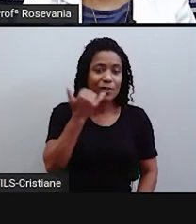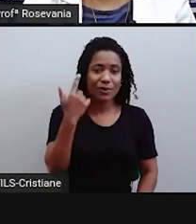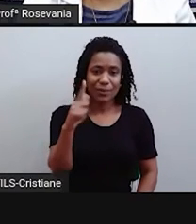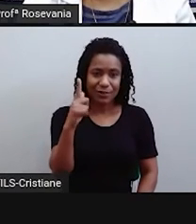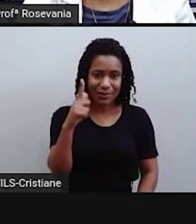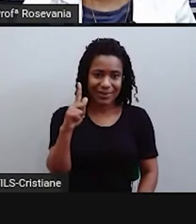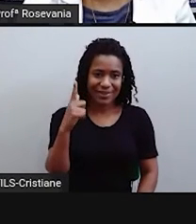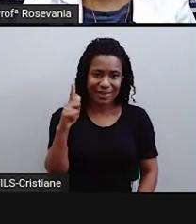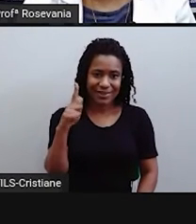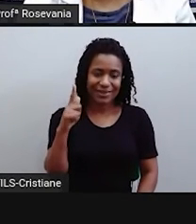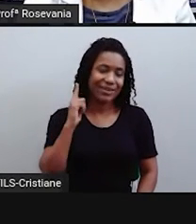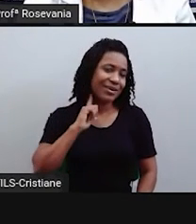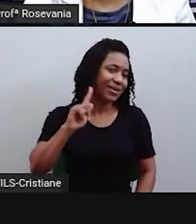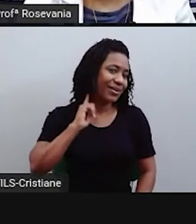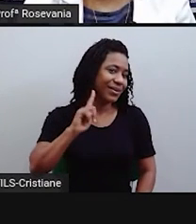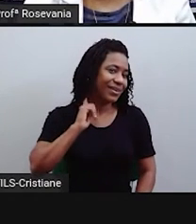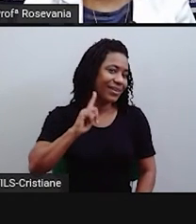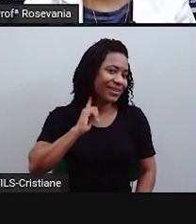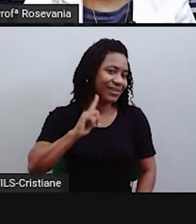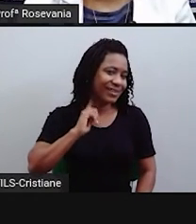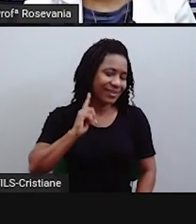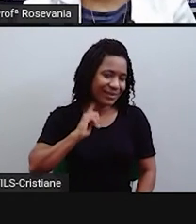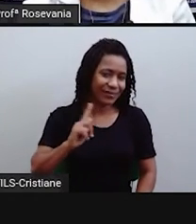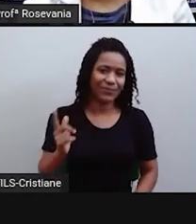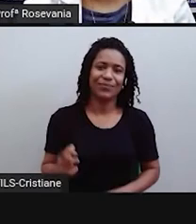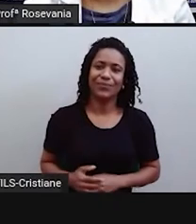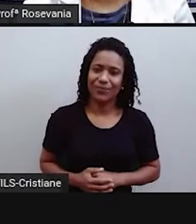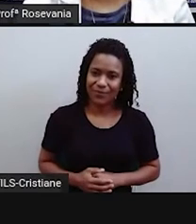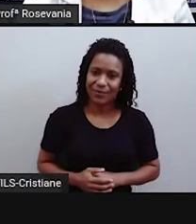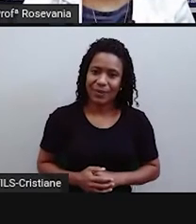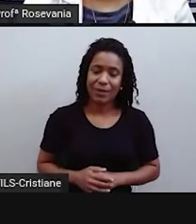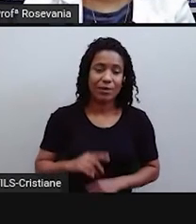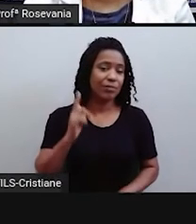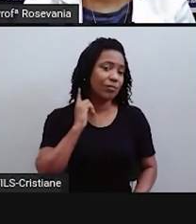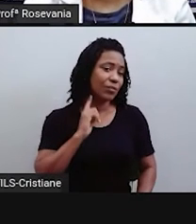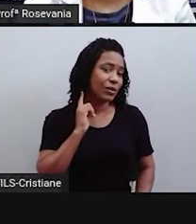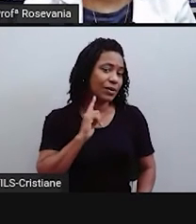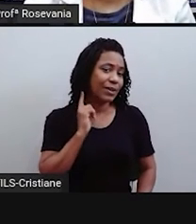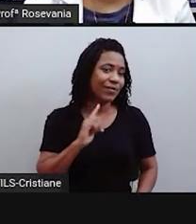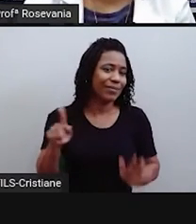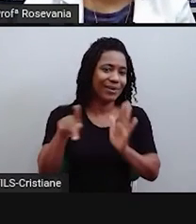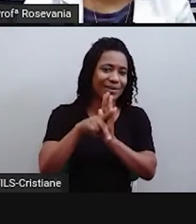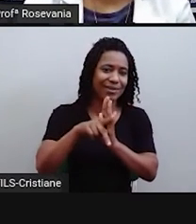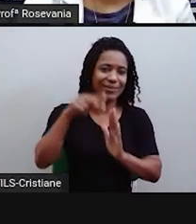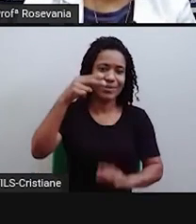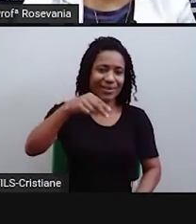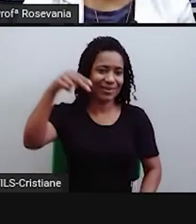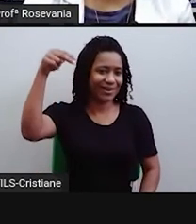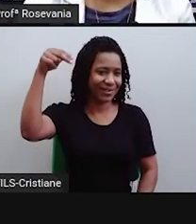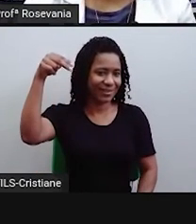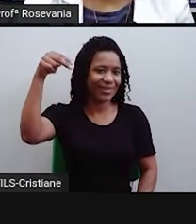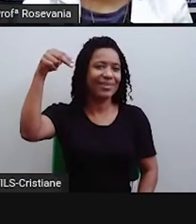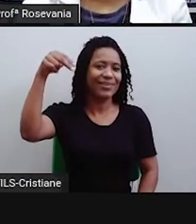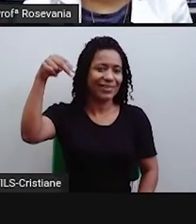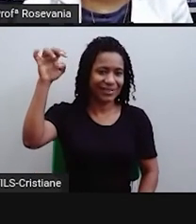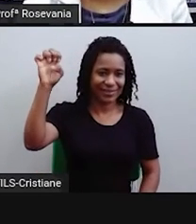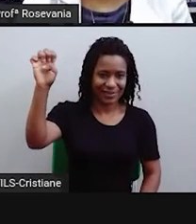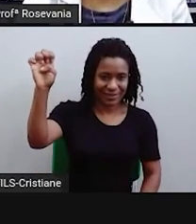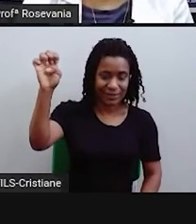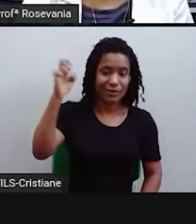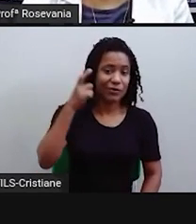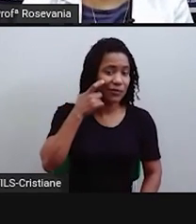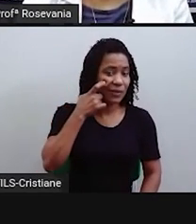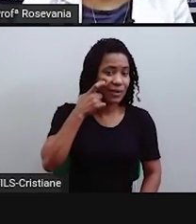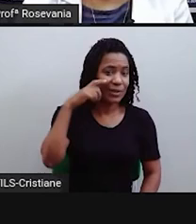que o pedacinho norte de Minas Gerais ficou pertencendo ao Nordeste, e a parte Sul pertencente ao Centro